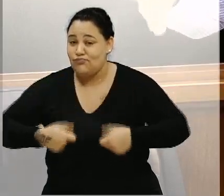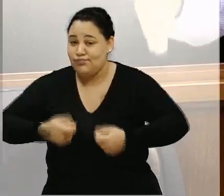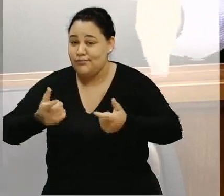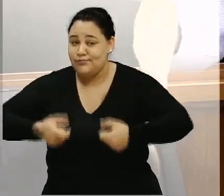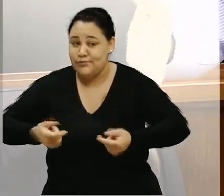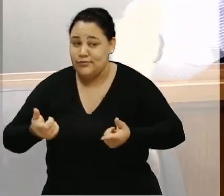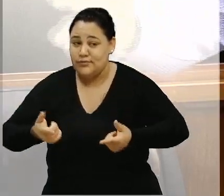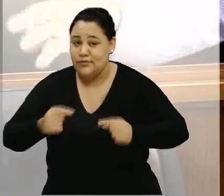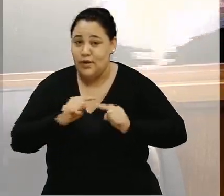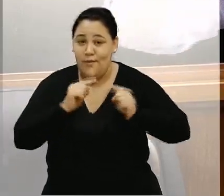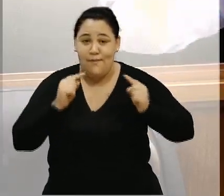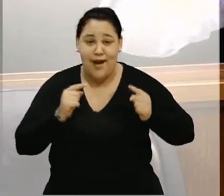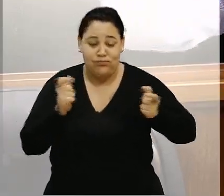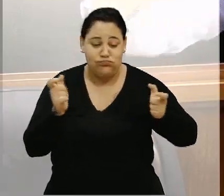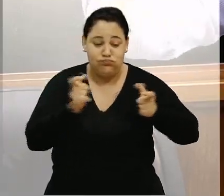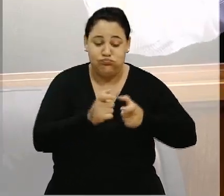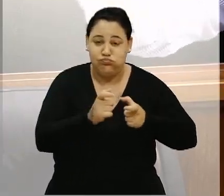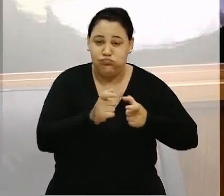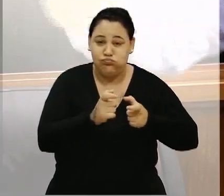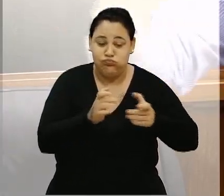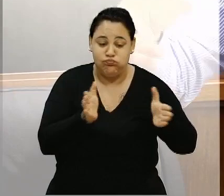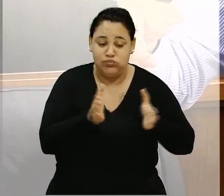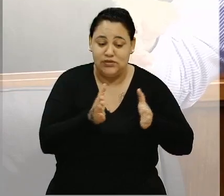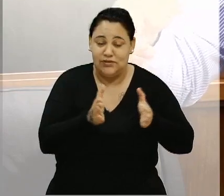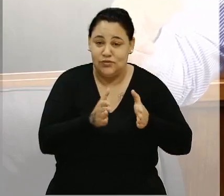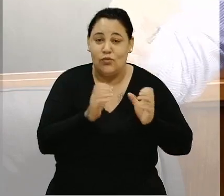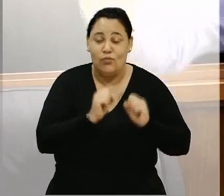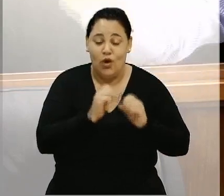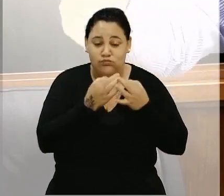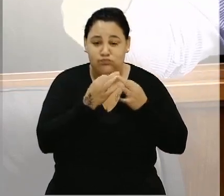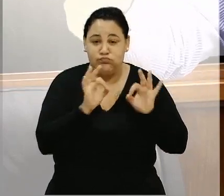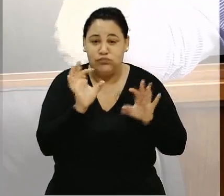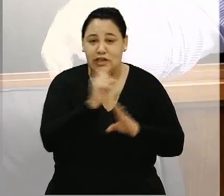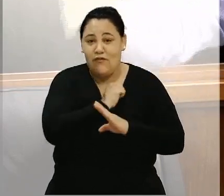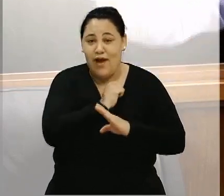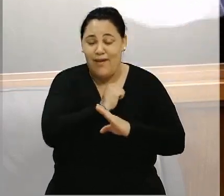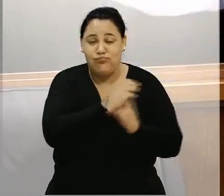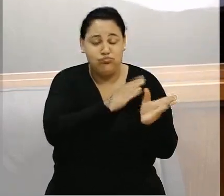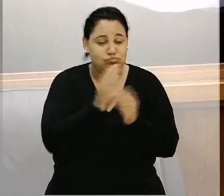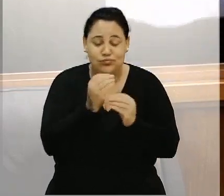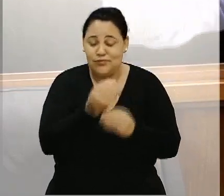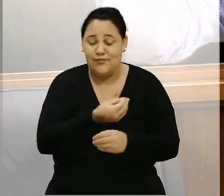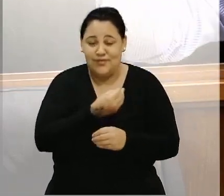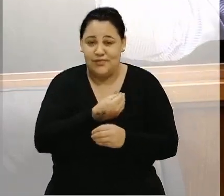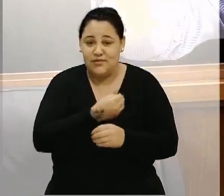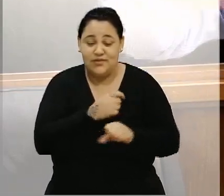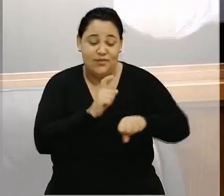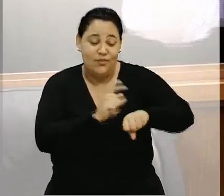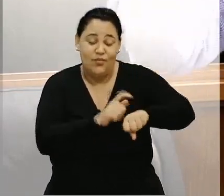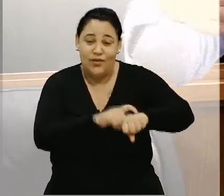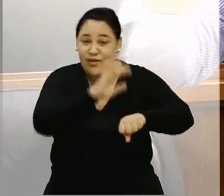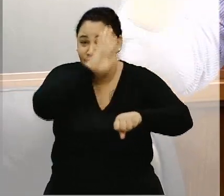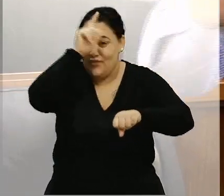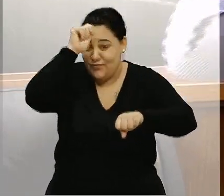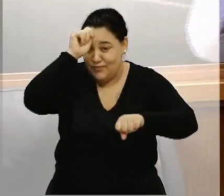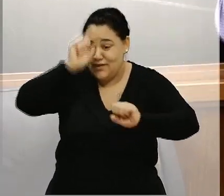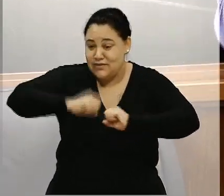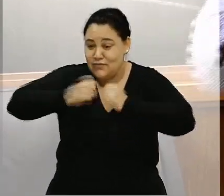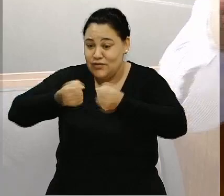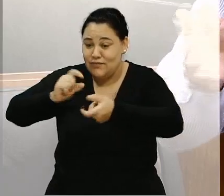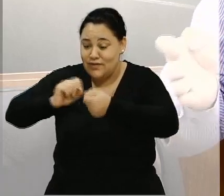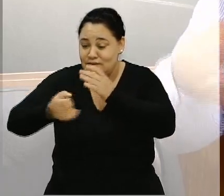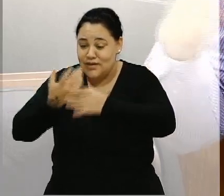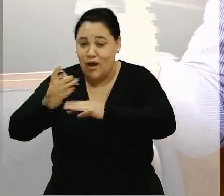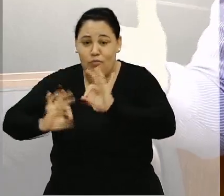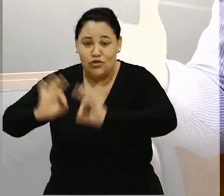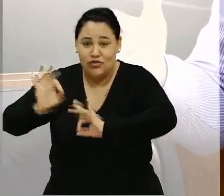no curtíssimo prazo, podem salvar centenas de vidas. Então, esse é o momento. Que a Prefeitura se debruça em fazer os projetos ou